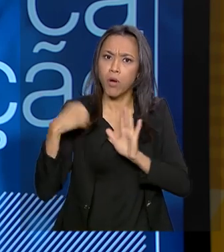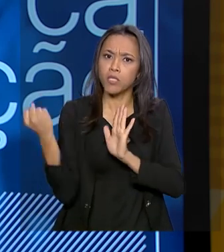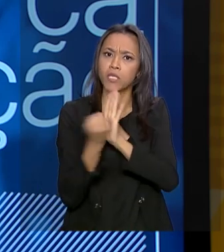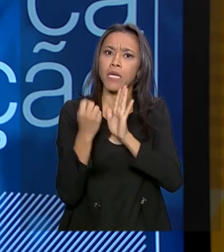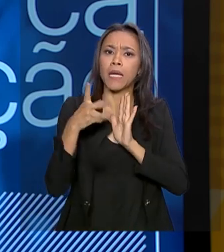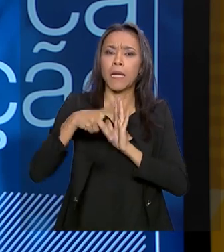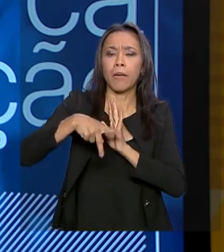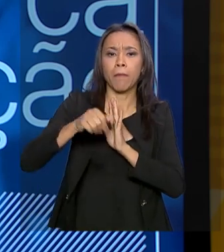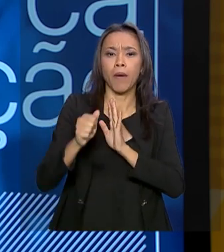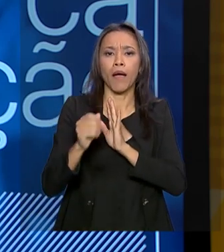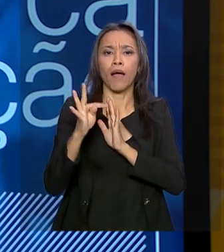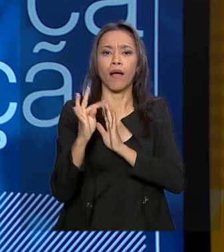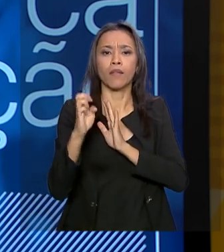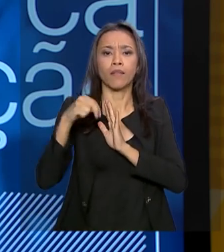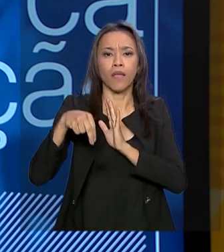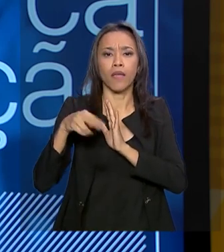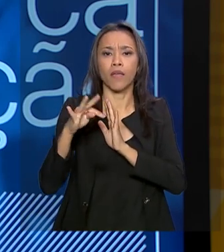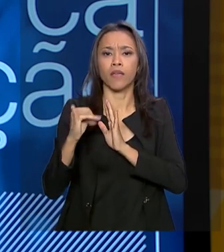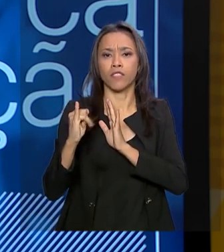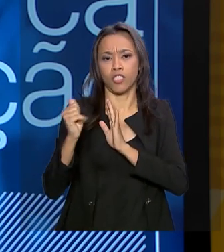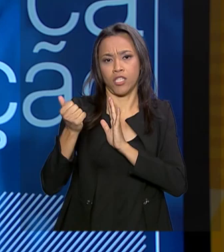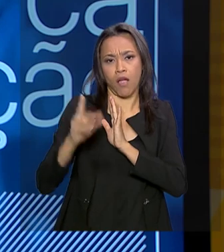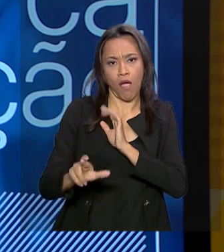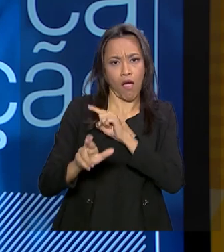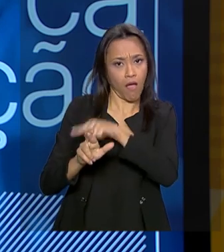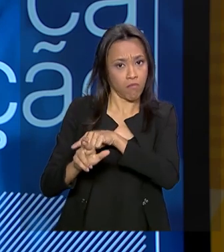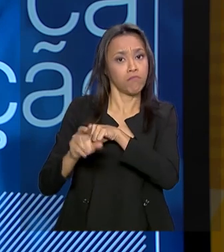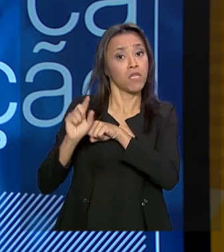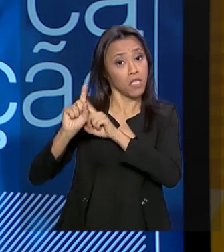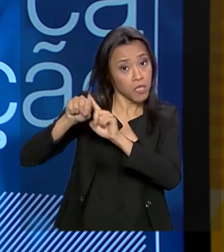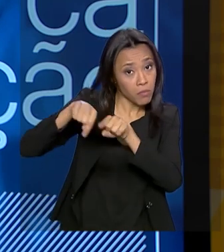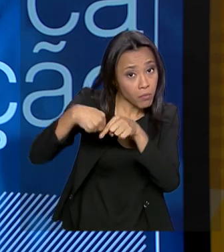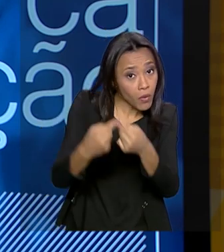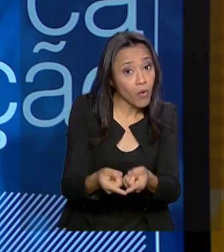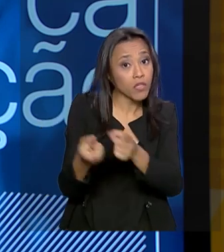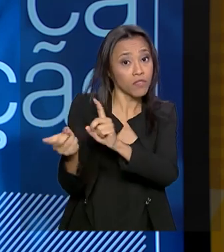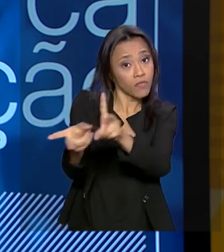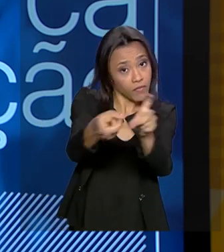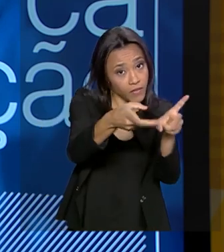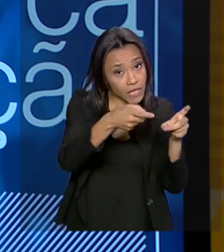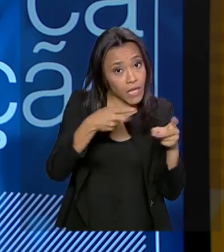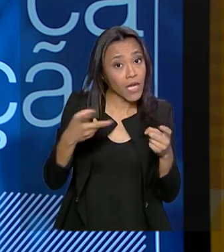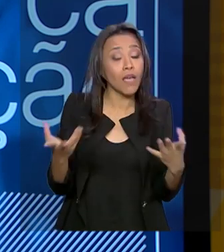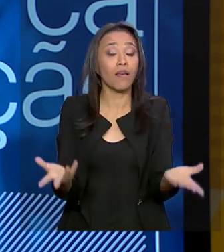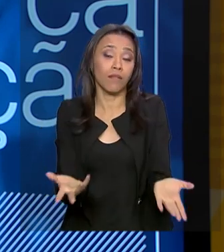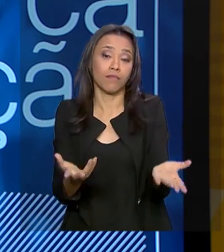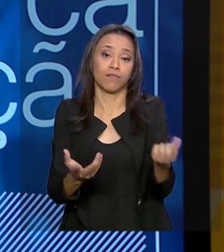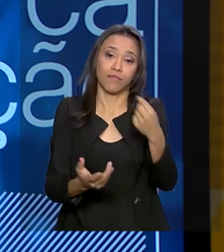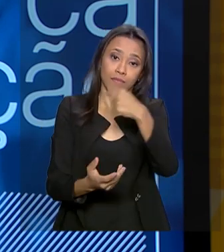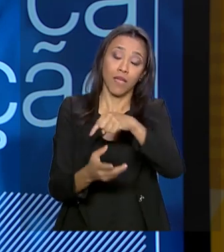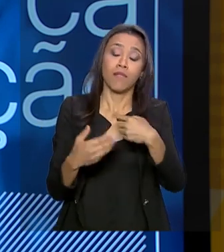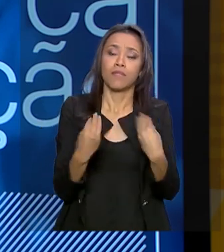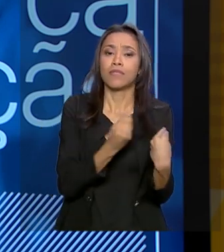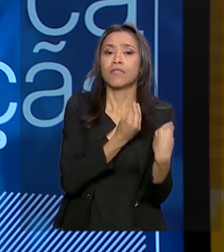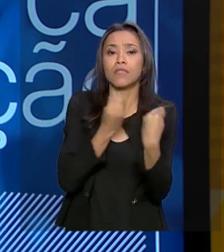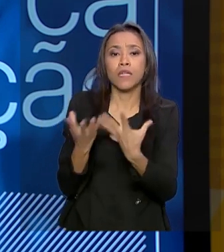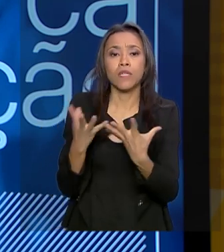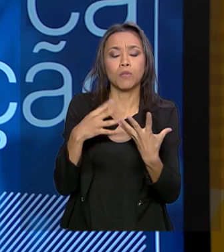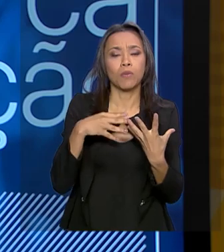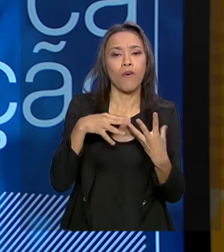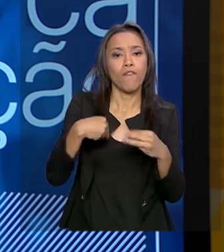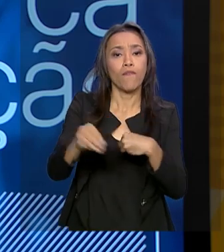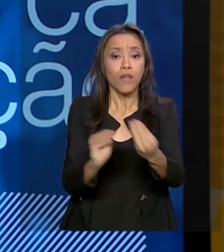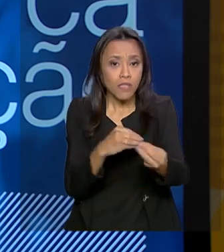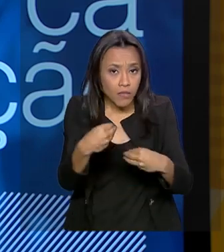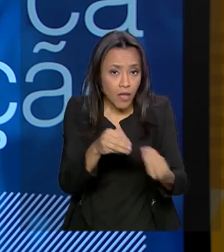aquela descoberta e ele pode comercializar isso no mercado, que hoje tem várias restrições. Então, a está dando mais flexibilidade para que